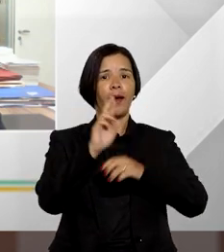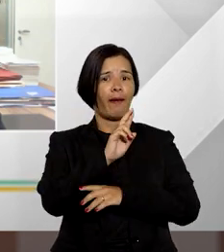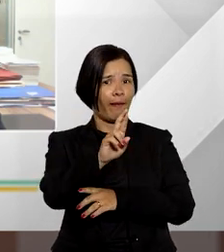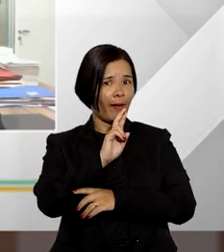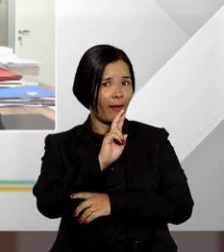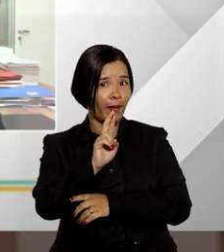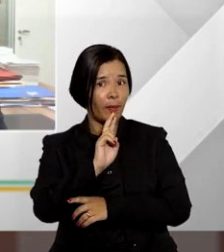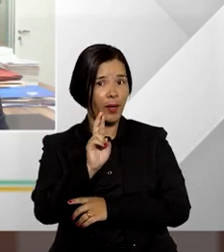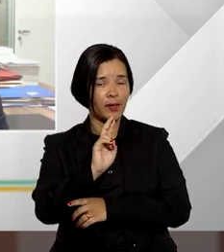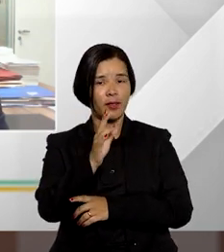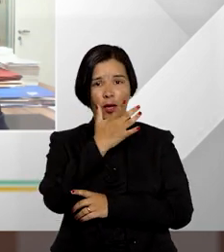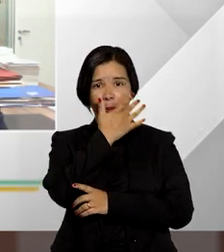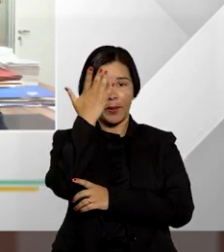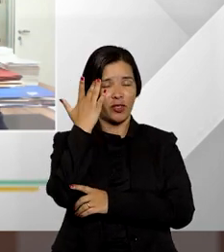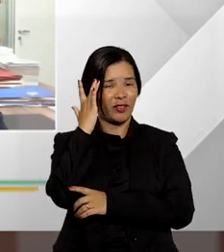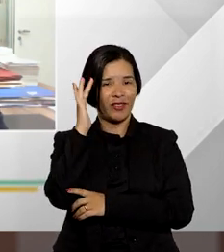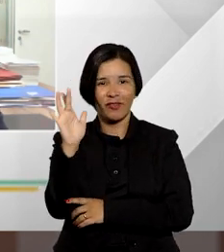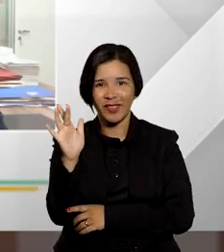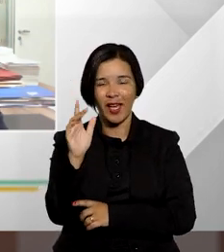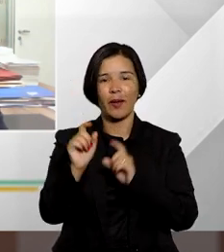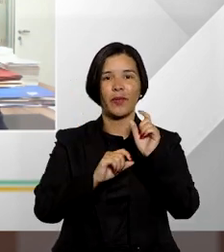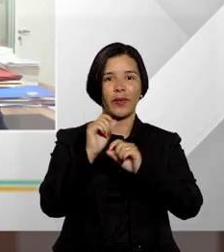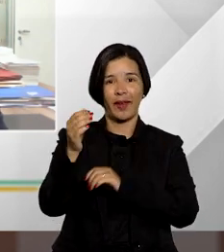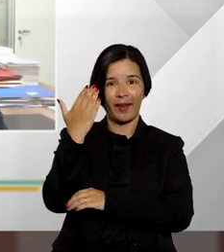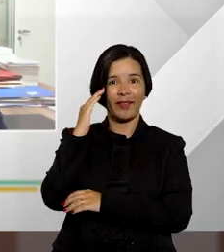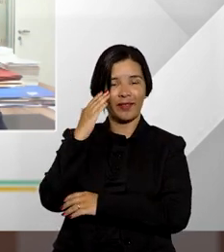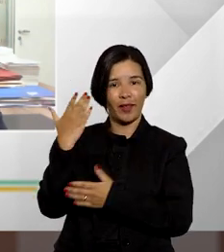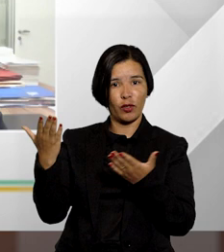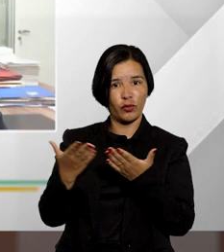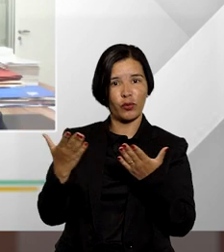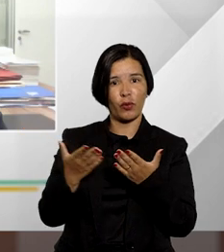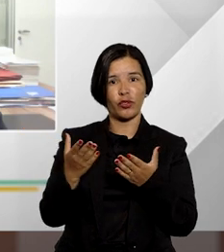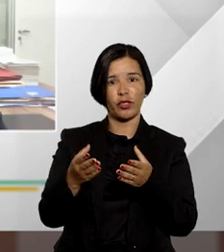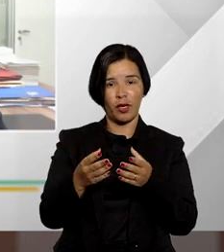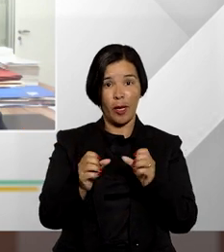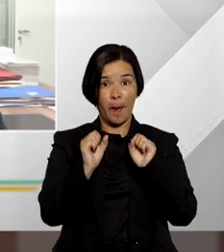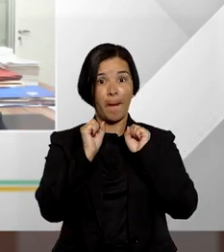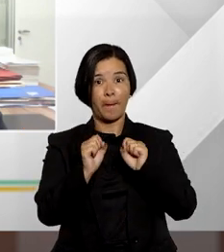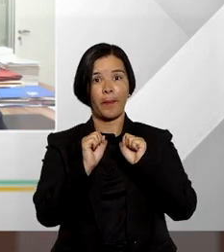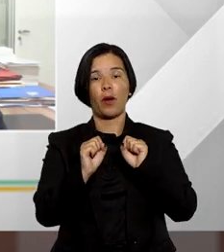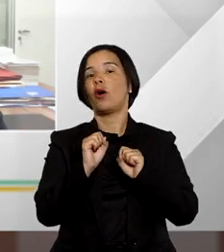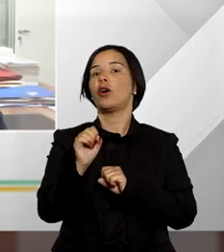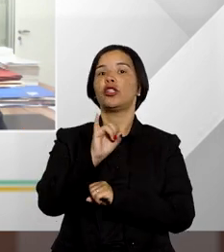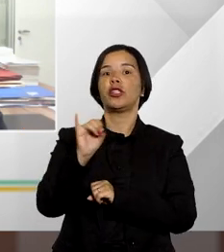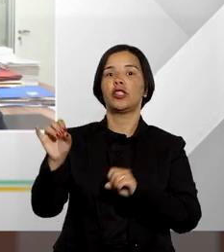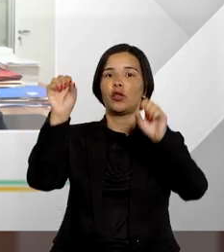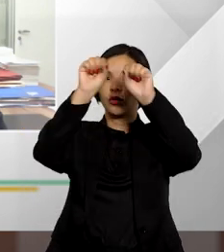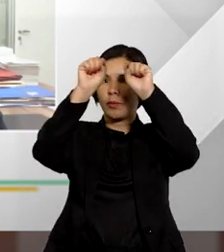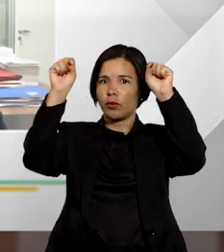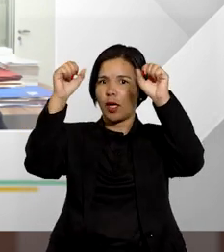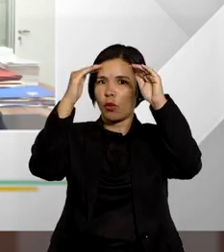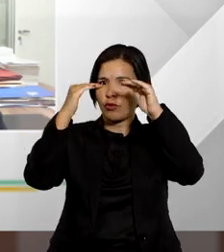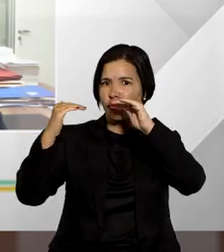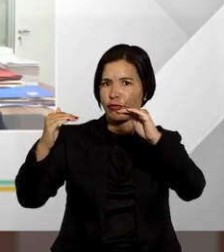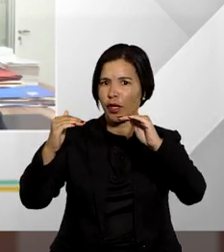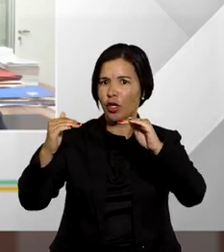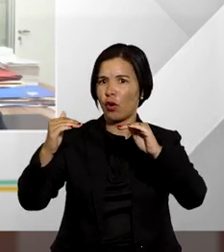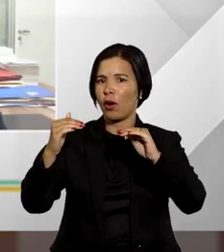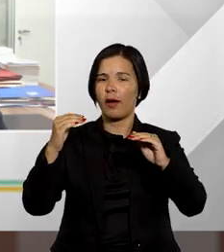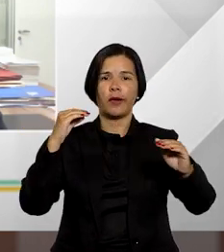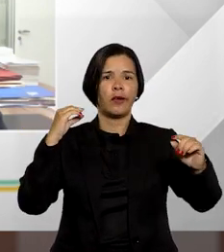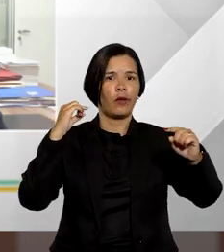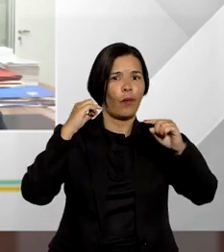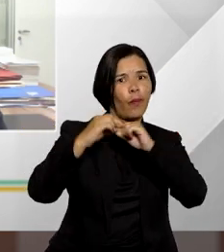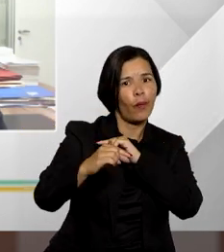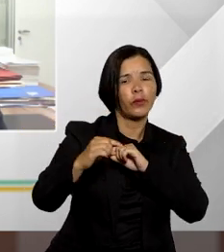da reclamação e quem não sabe entende direito agora o instituto da reclamação é cabível quando algum tribunal inferior desobedece